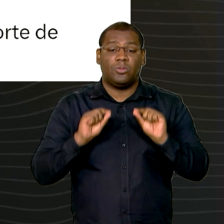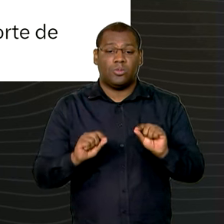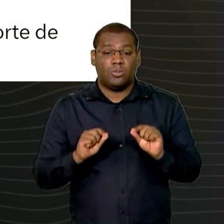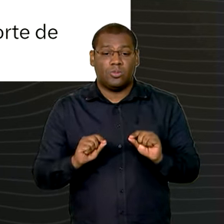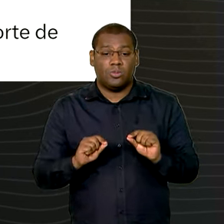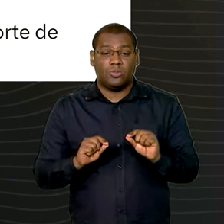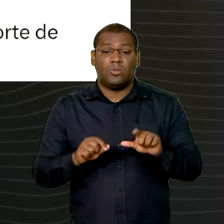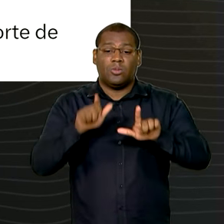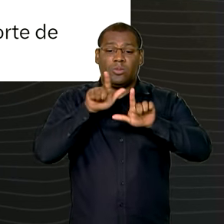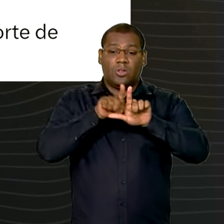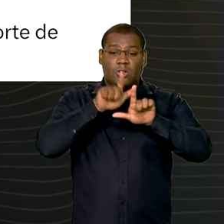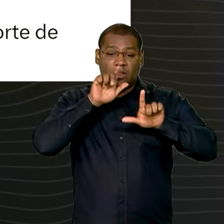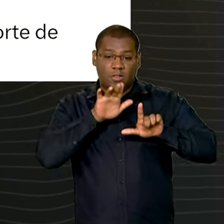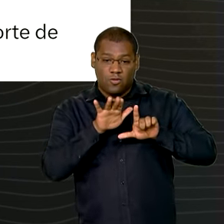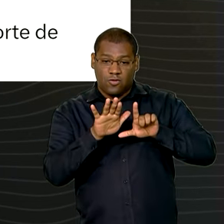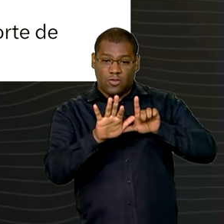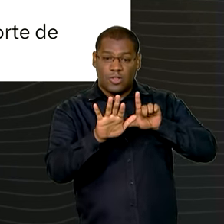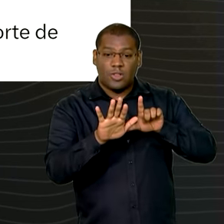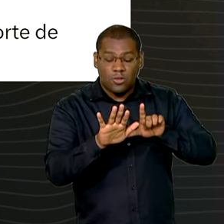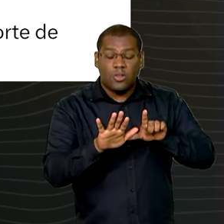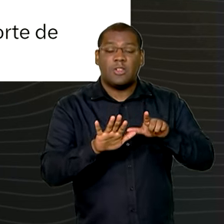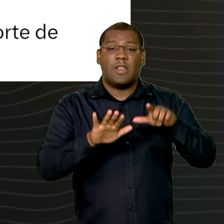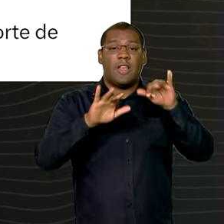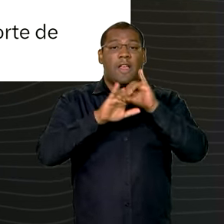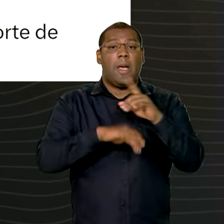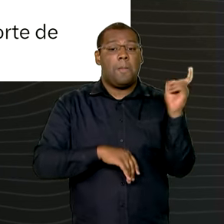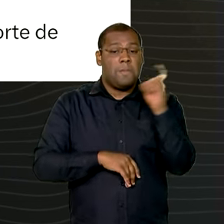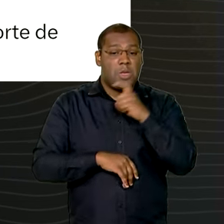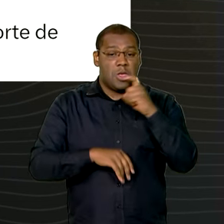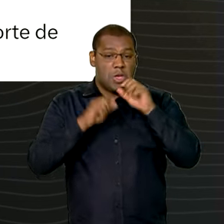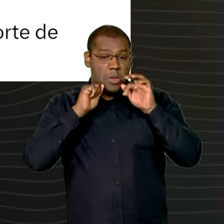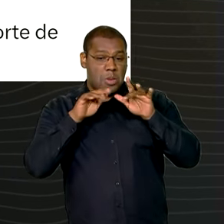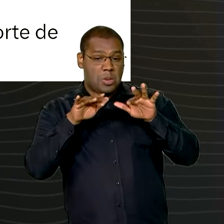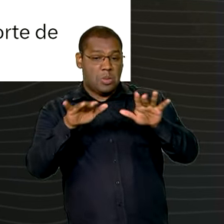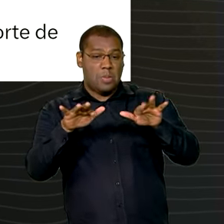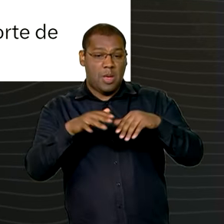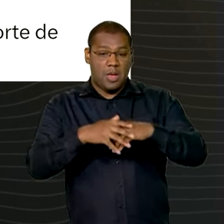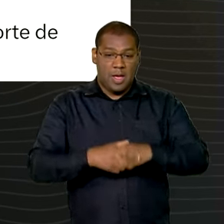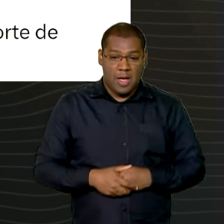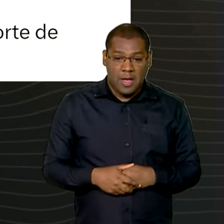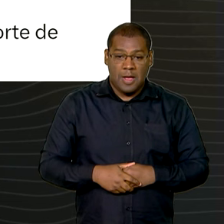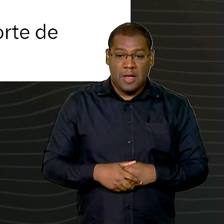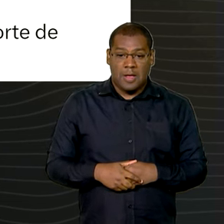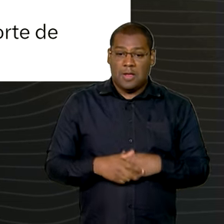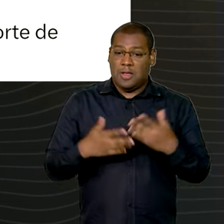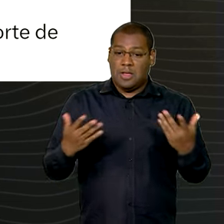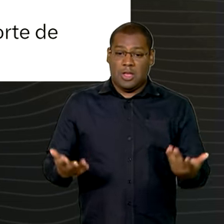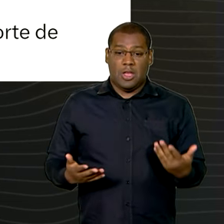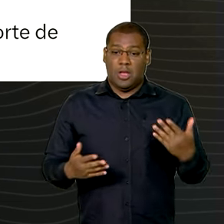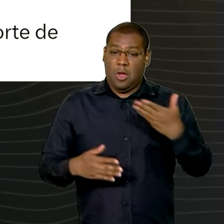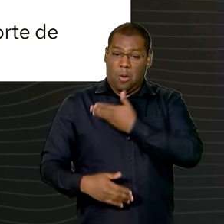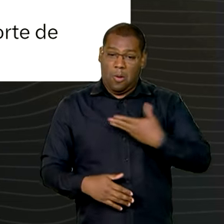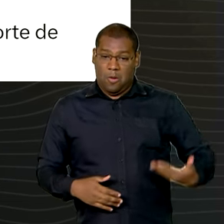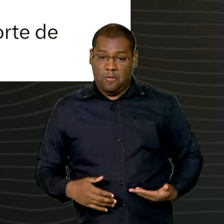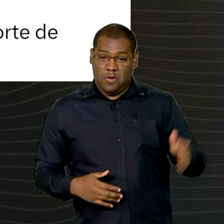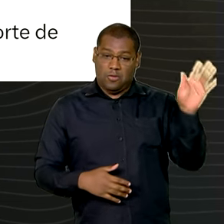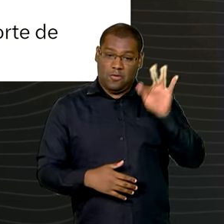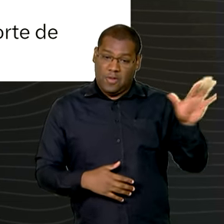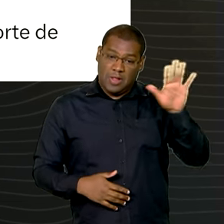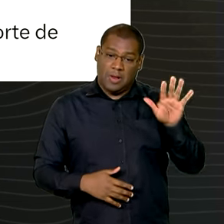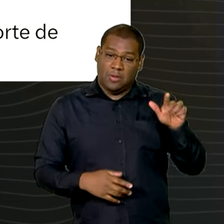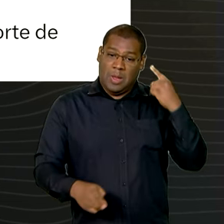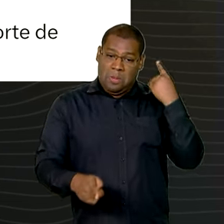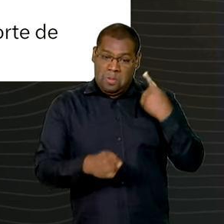influenciadores estão divulgando a informação falsa de que medicamentos estão sendo barrados nos aeroportos do Rio Grande do Sul isso é